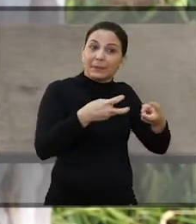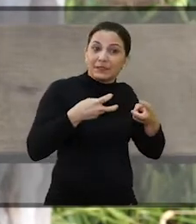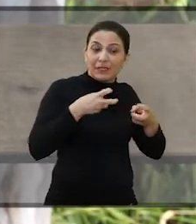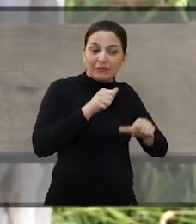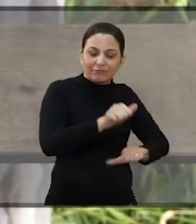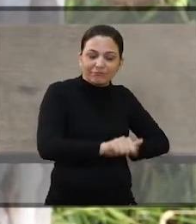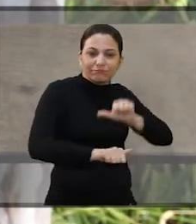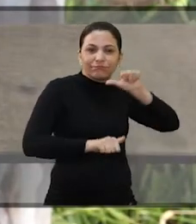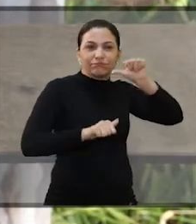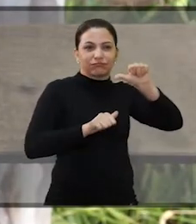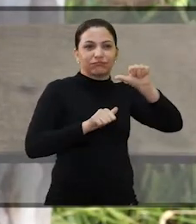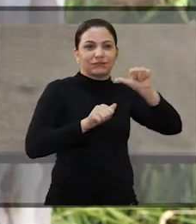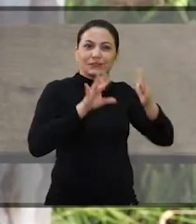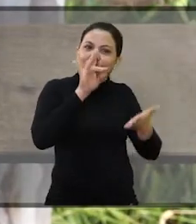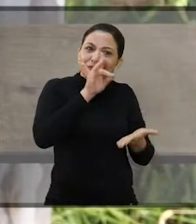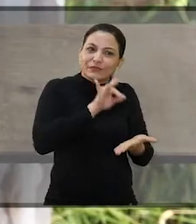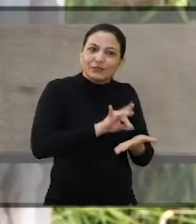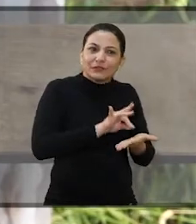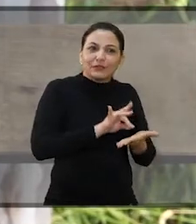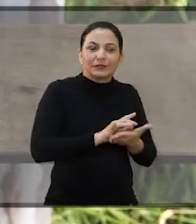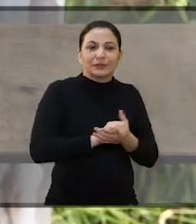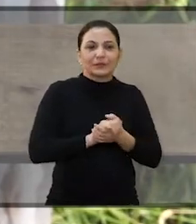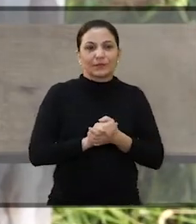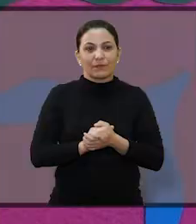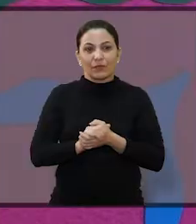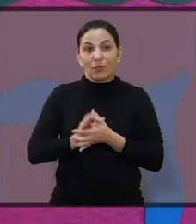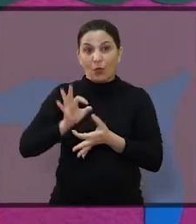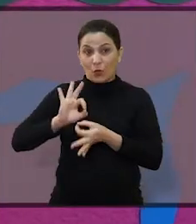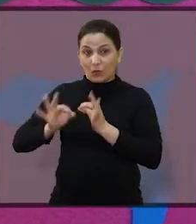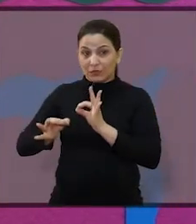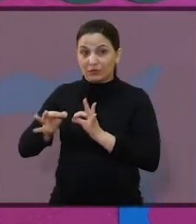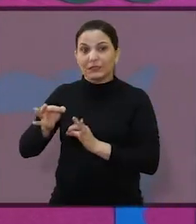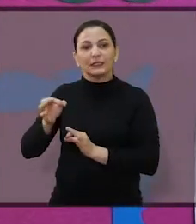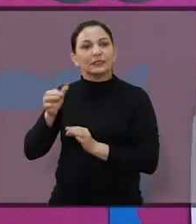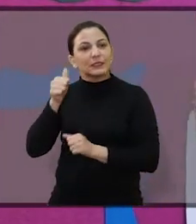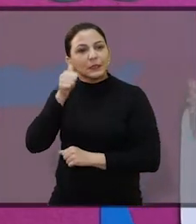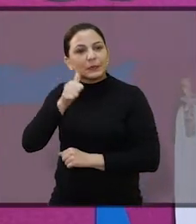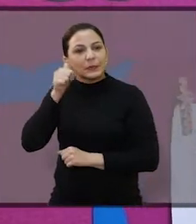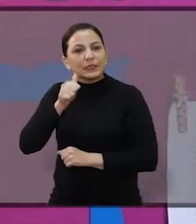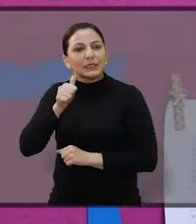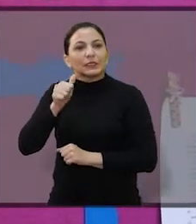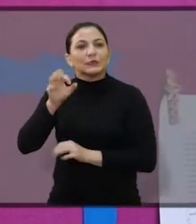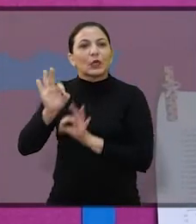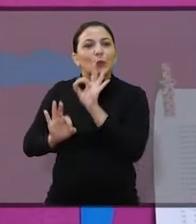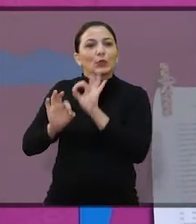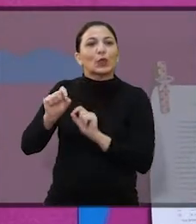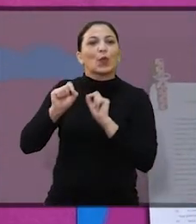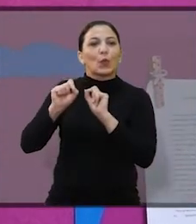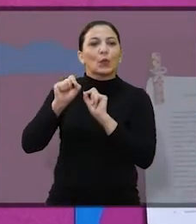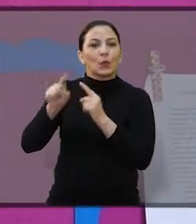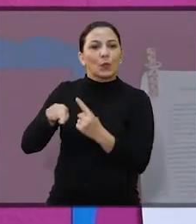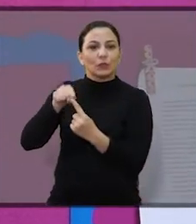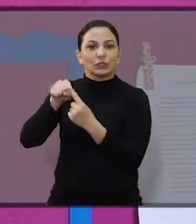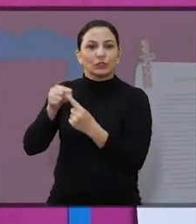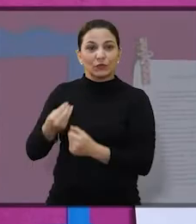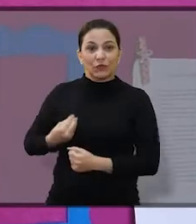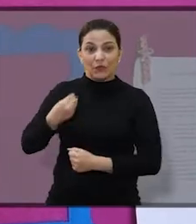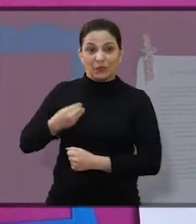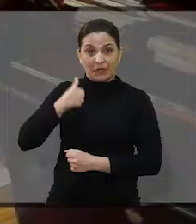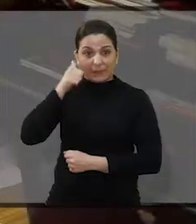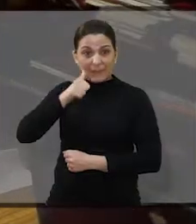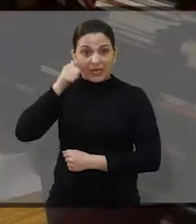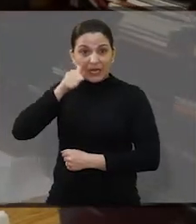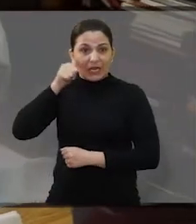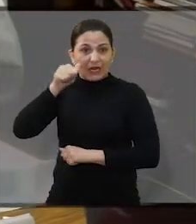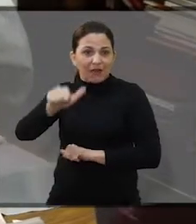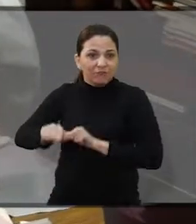Então, a transformação delas é visível. A Oficina das Meninas é um projeto que tem por objetivo